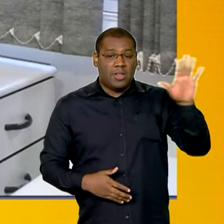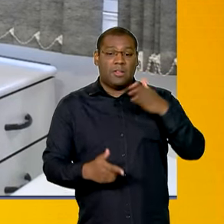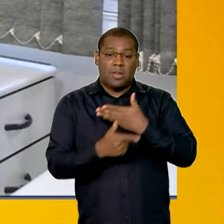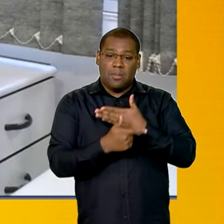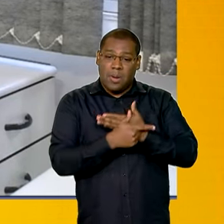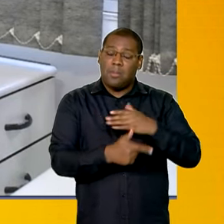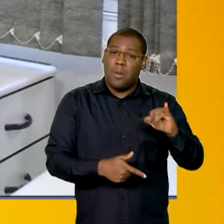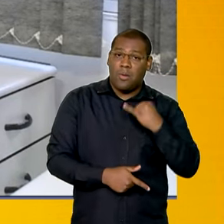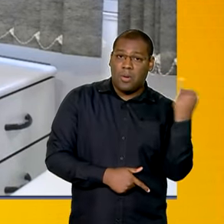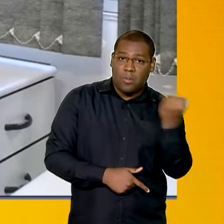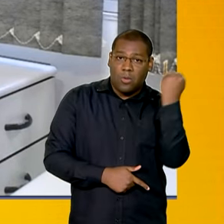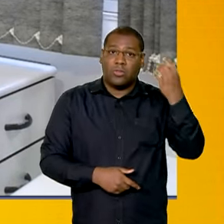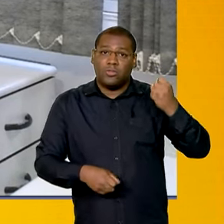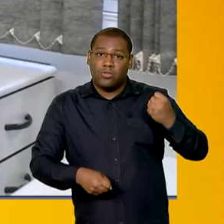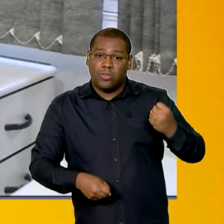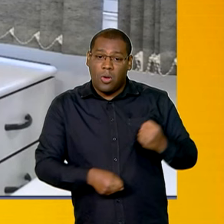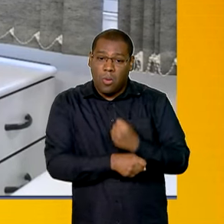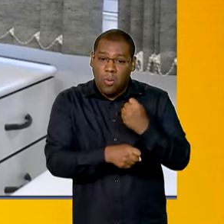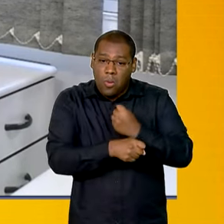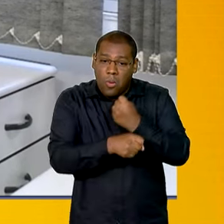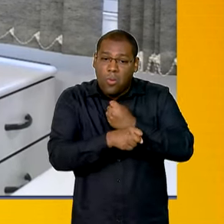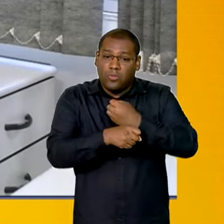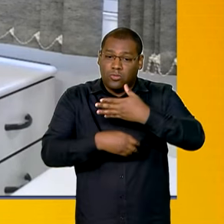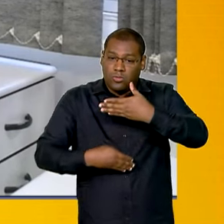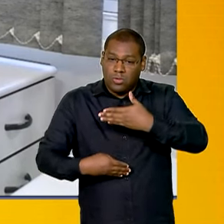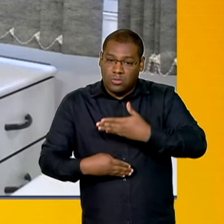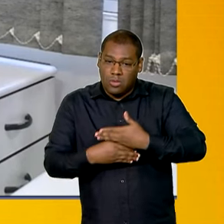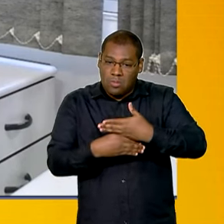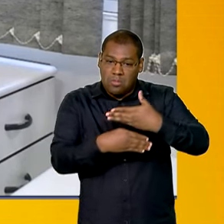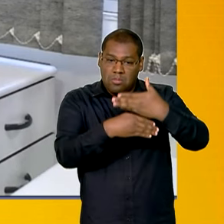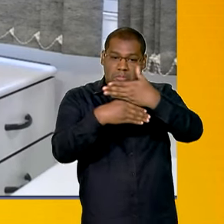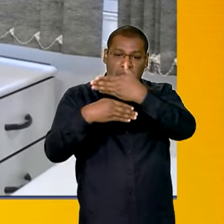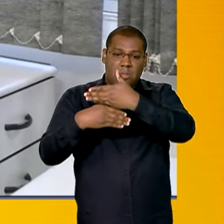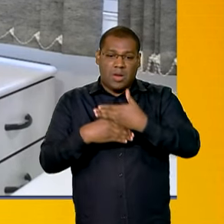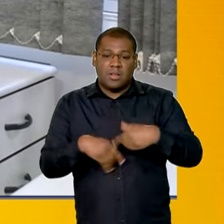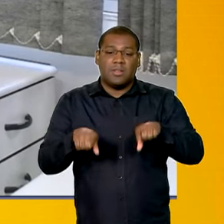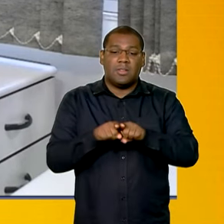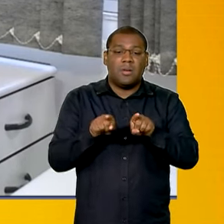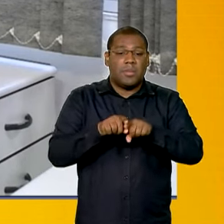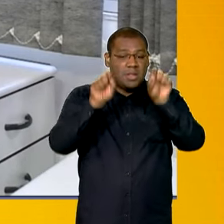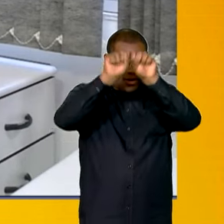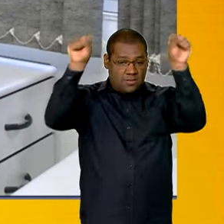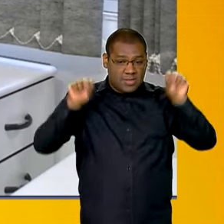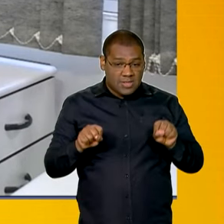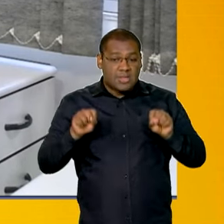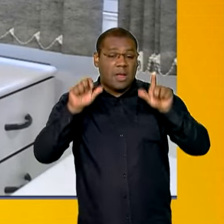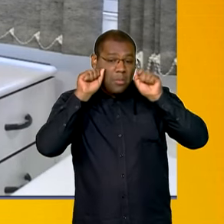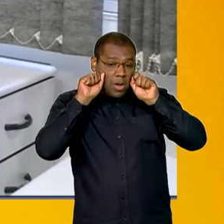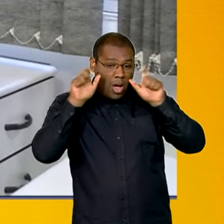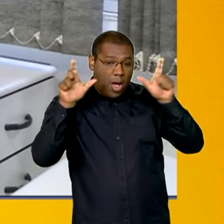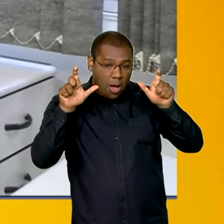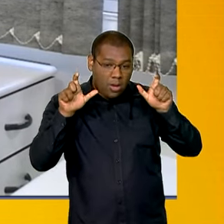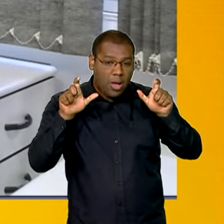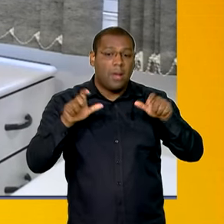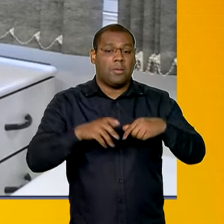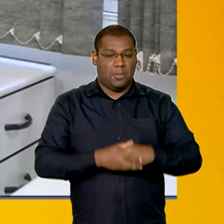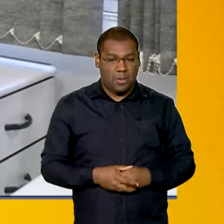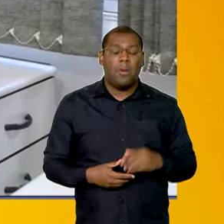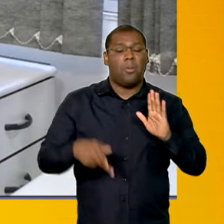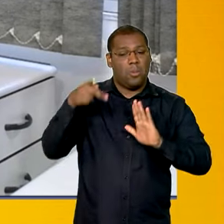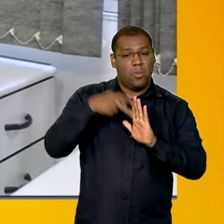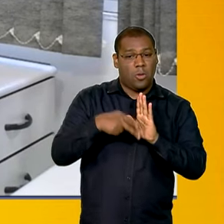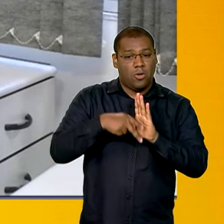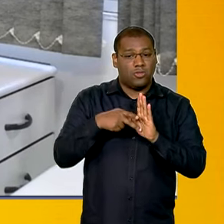encostas, que é um cobre, vinculados ao PAC, como na ampliação dos sistemas de alerta, que também são projetos que estão